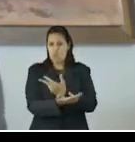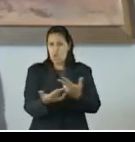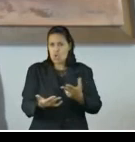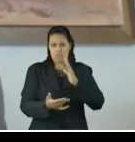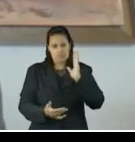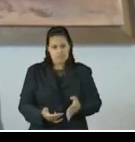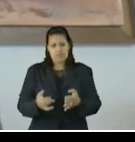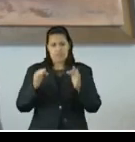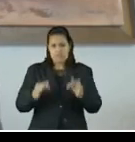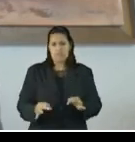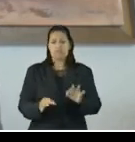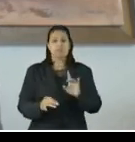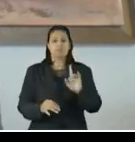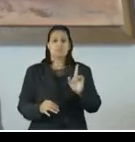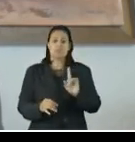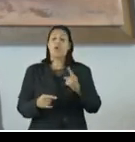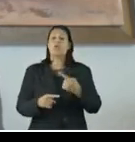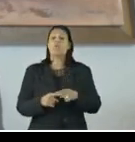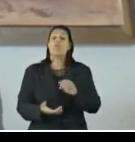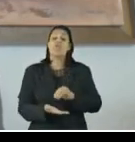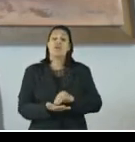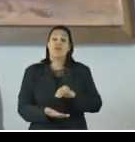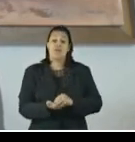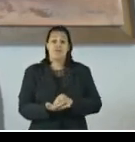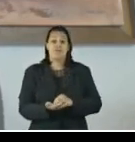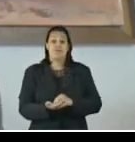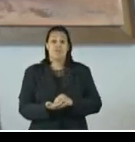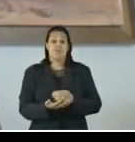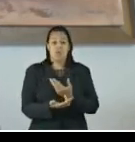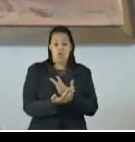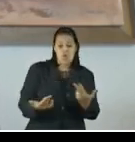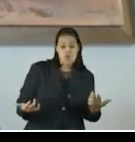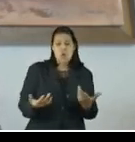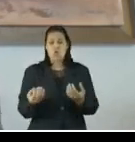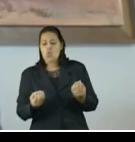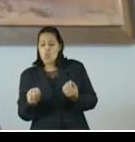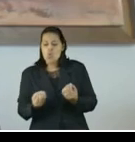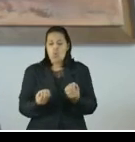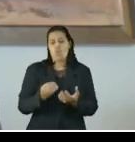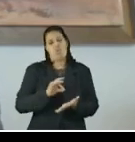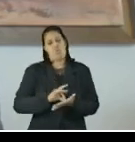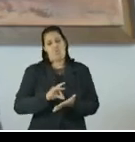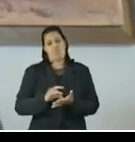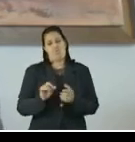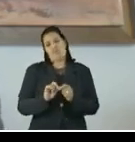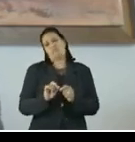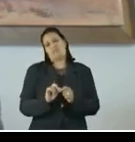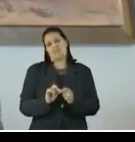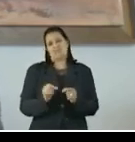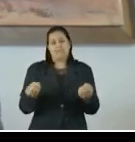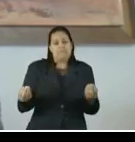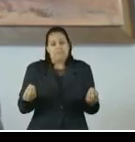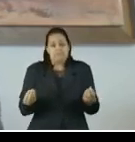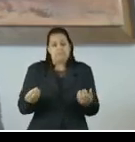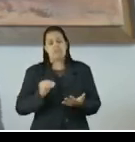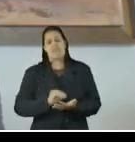exatamente por não ter instrumentos e canais e políticas que